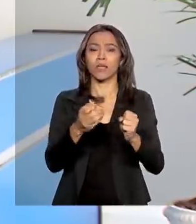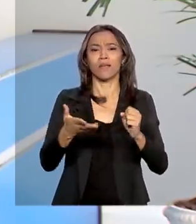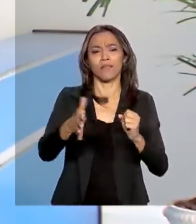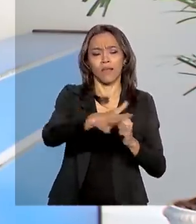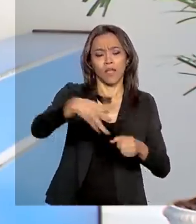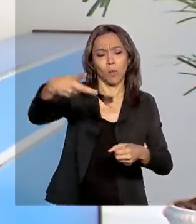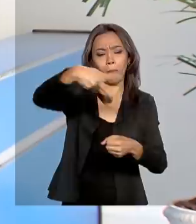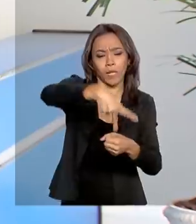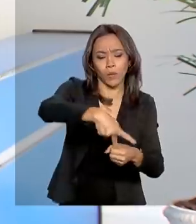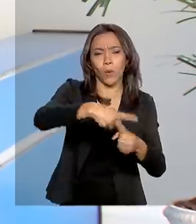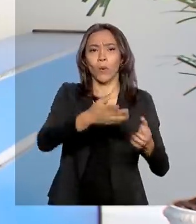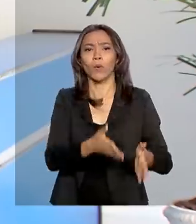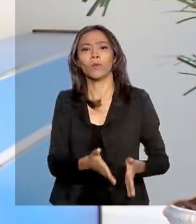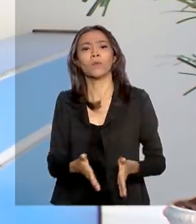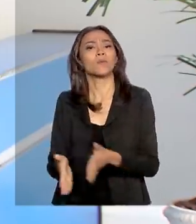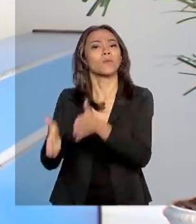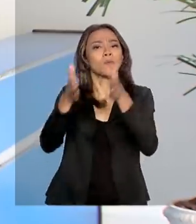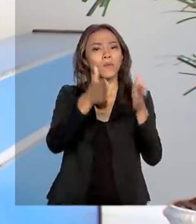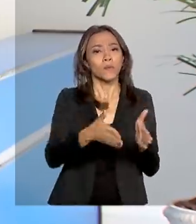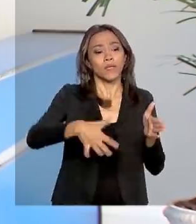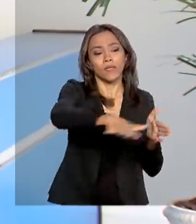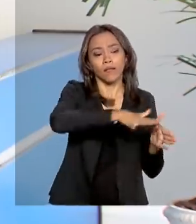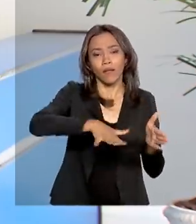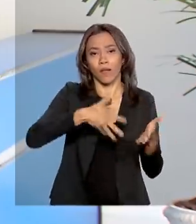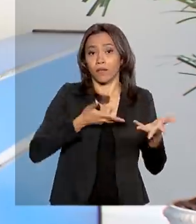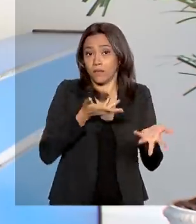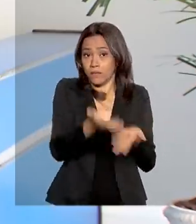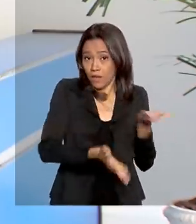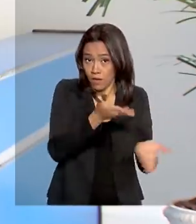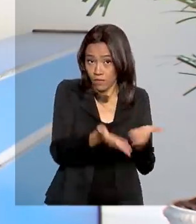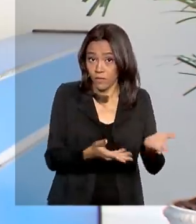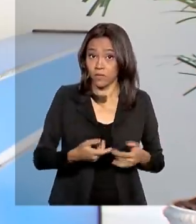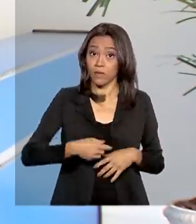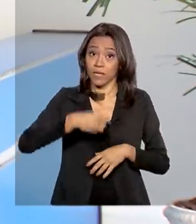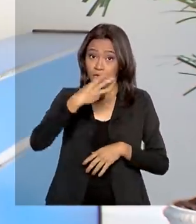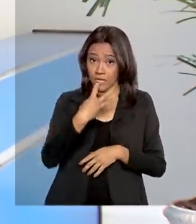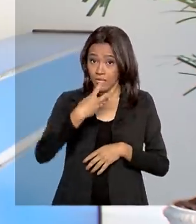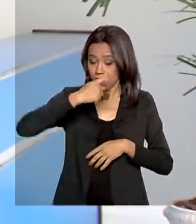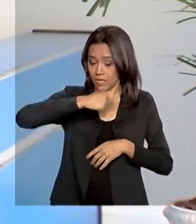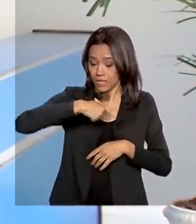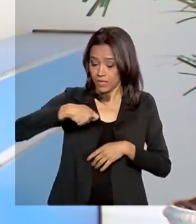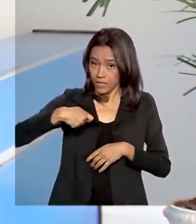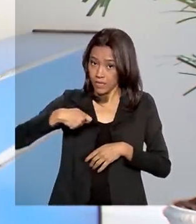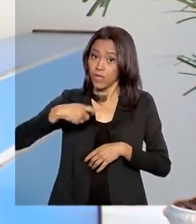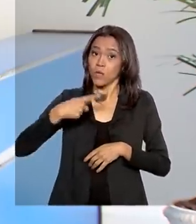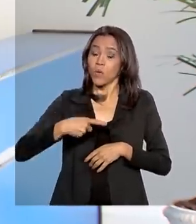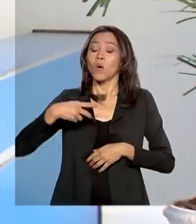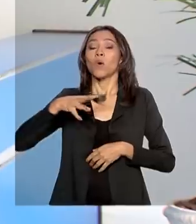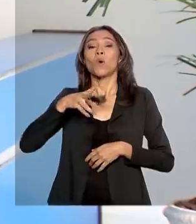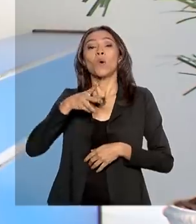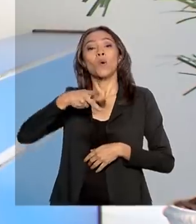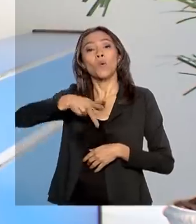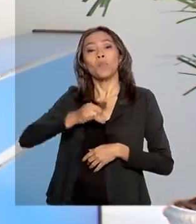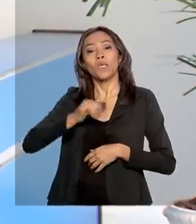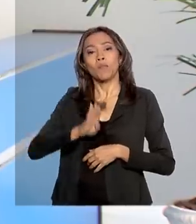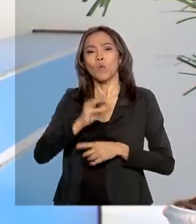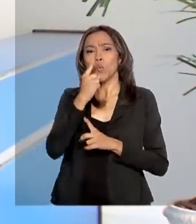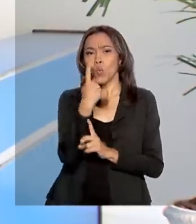petróleo e pelo setor de serviços. No terceiro trimestre, o PIB alcançou 1